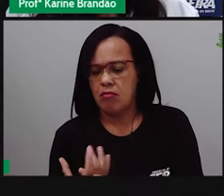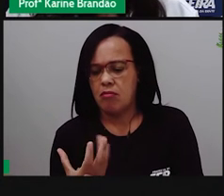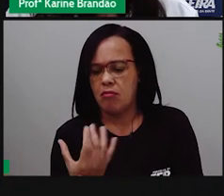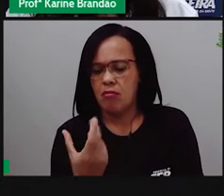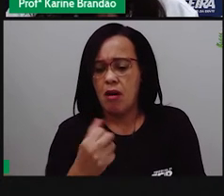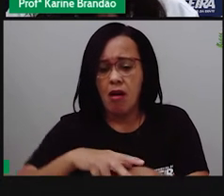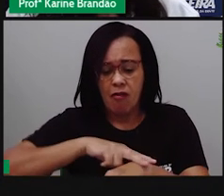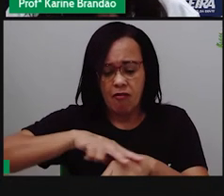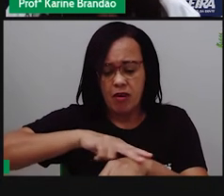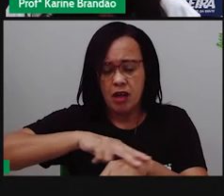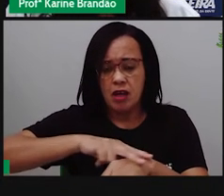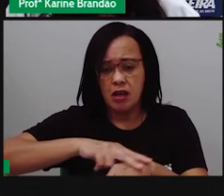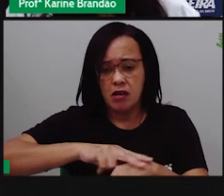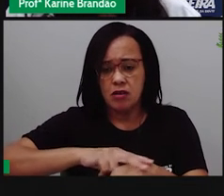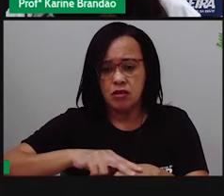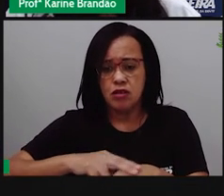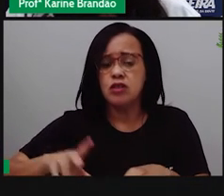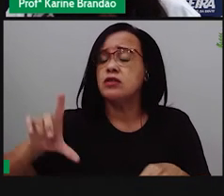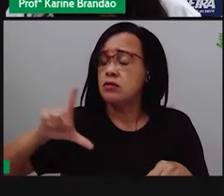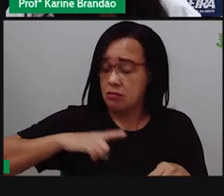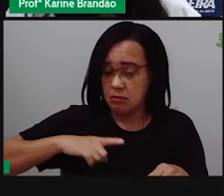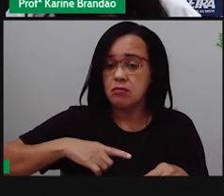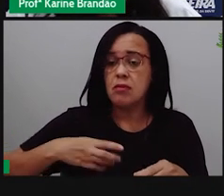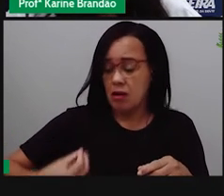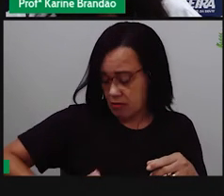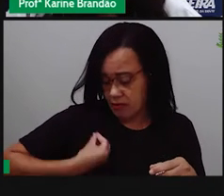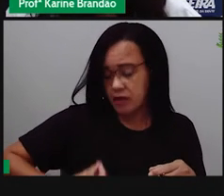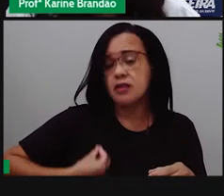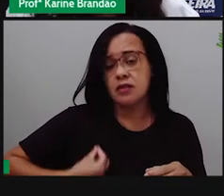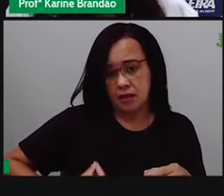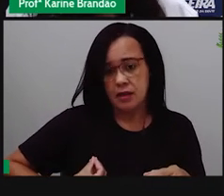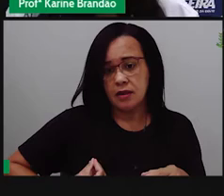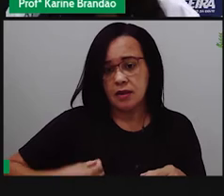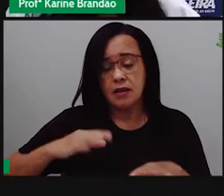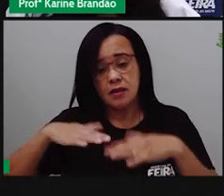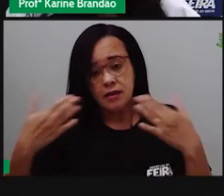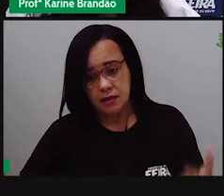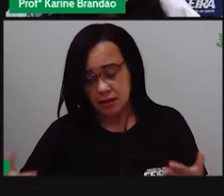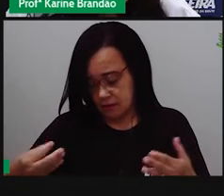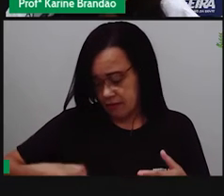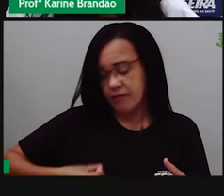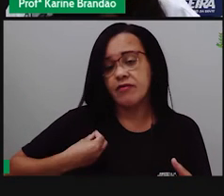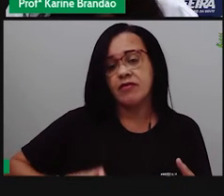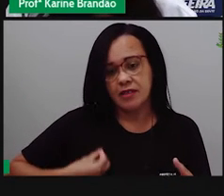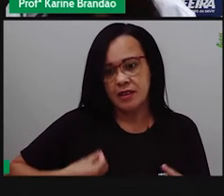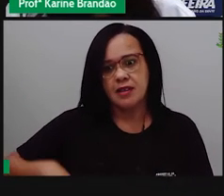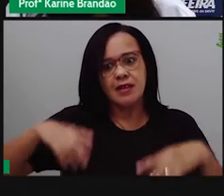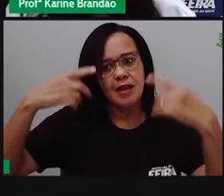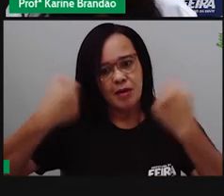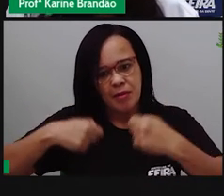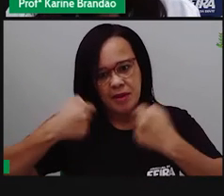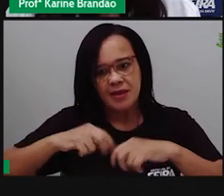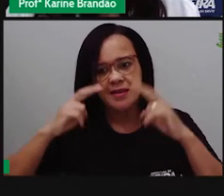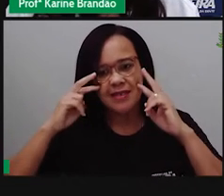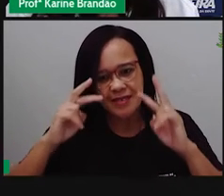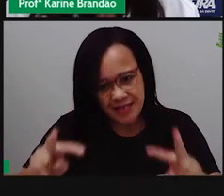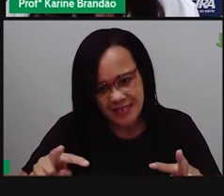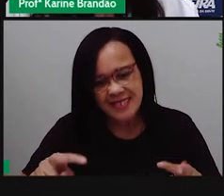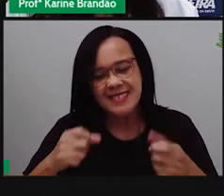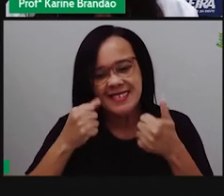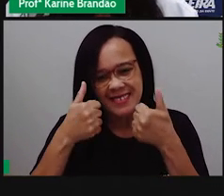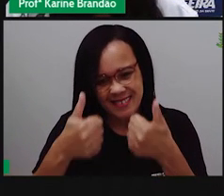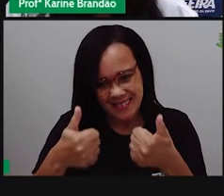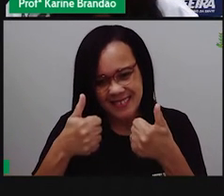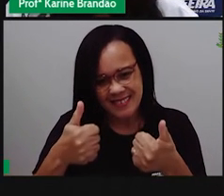intrínseco a ele, de ser uma vida. E toda vida precisa ser vista, ser reconhecida, ser preservada. Certo?